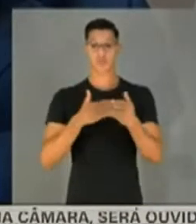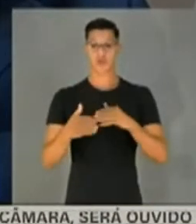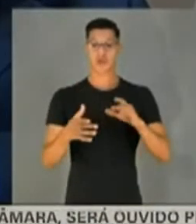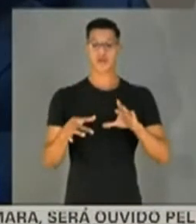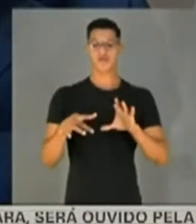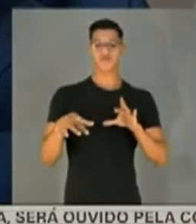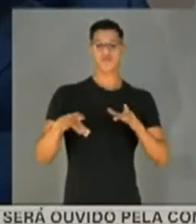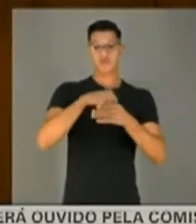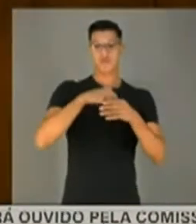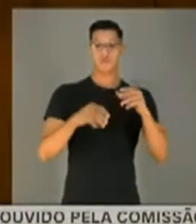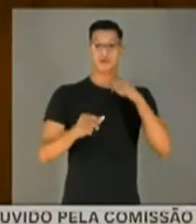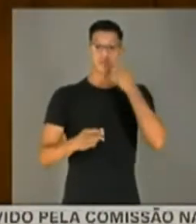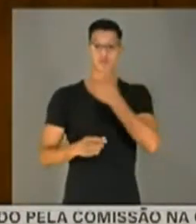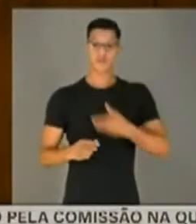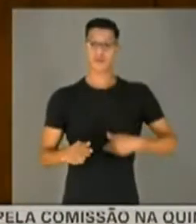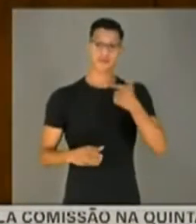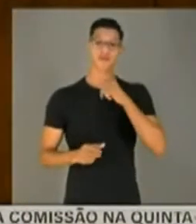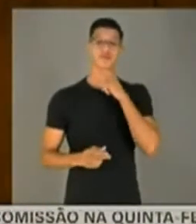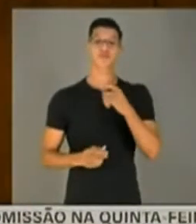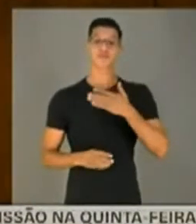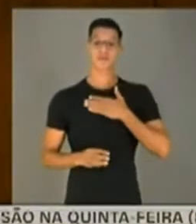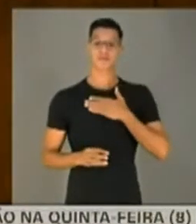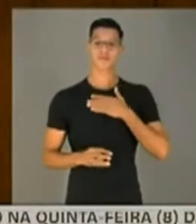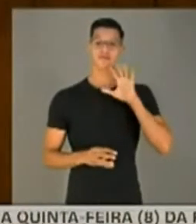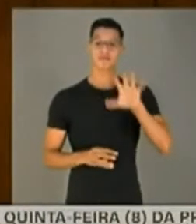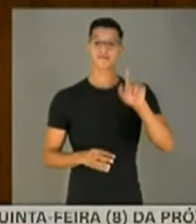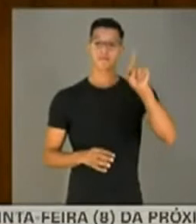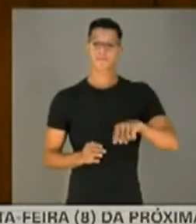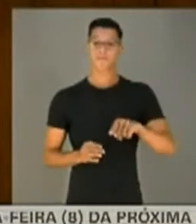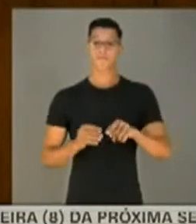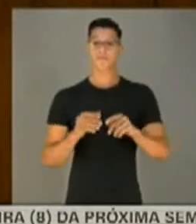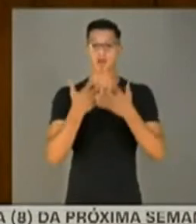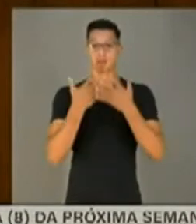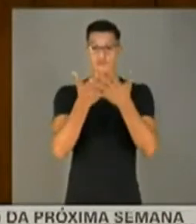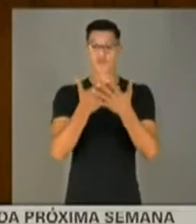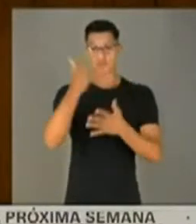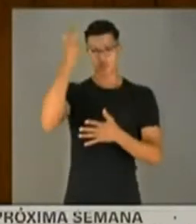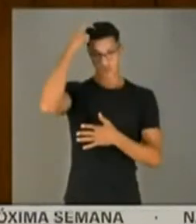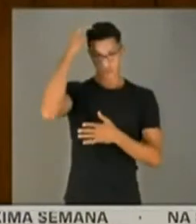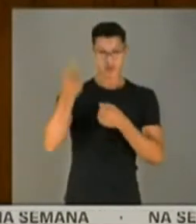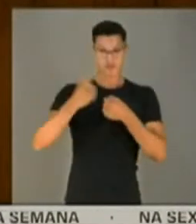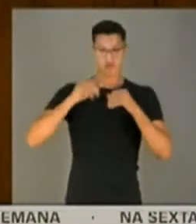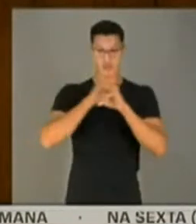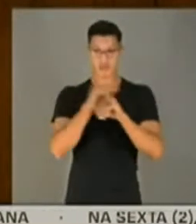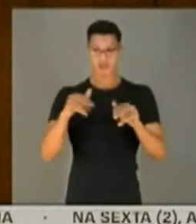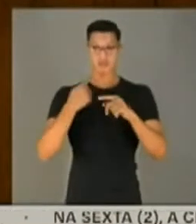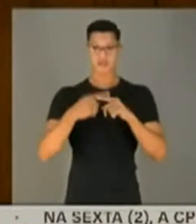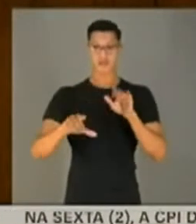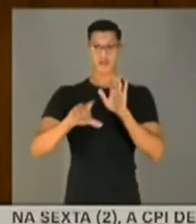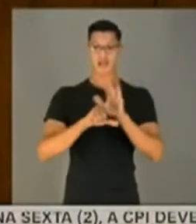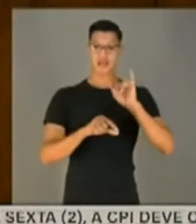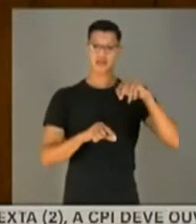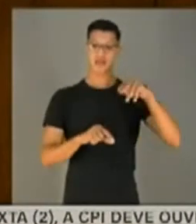a administração pública. Eu não tenho dúvida que, para mim, isso é uma confissão de culpa. Volto a frisar, porque a lei de